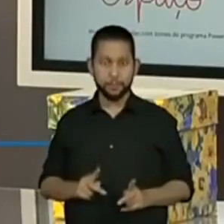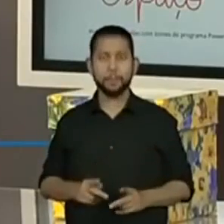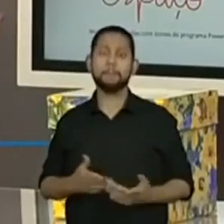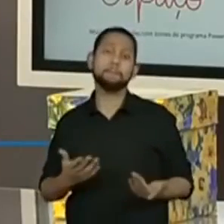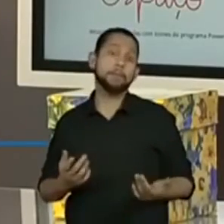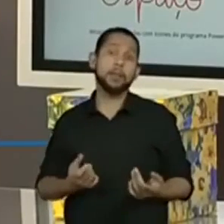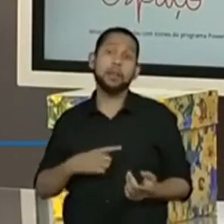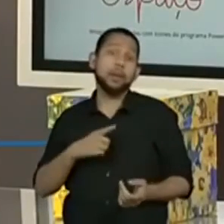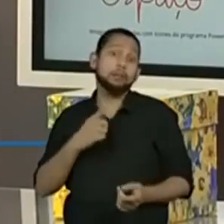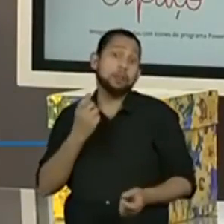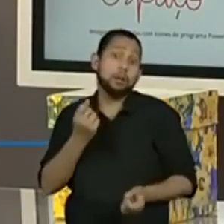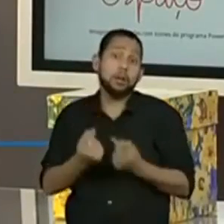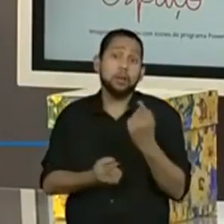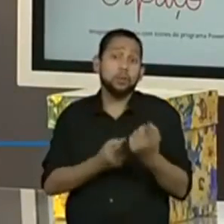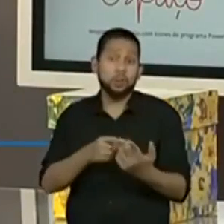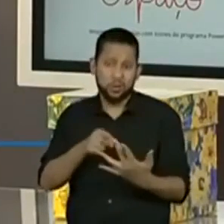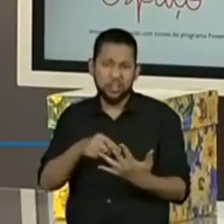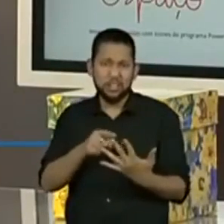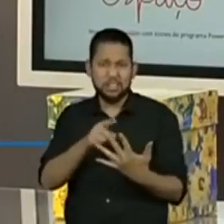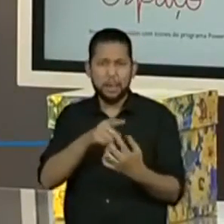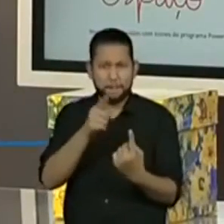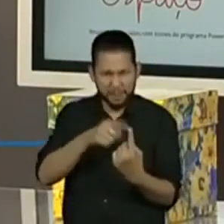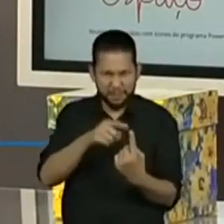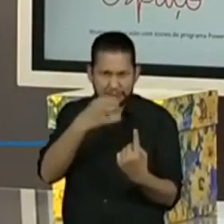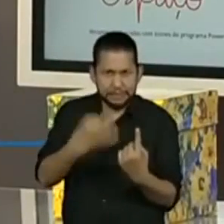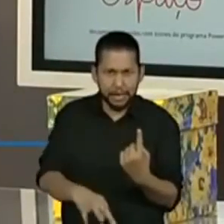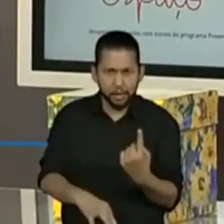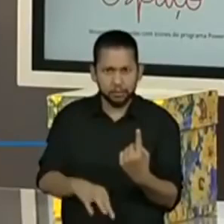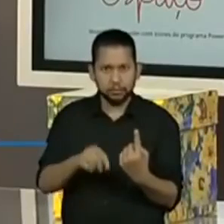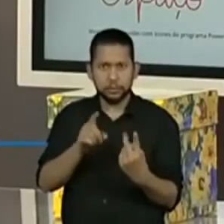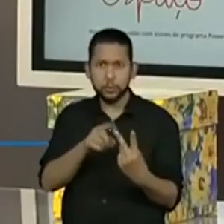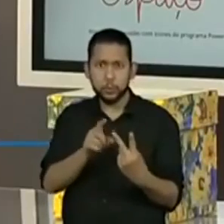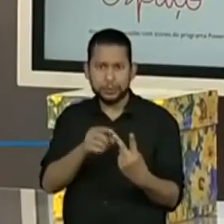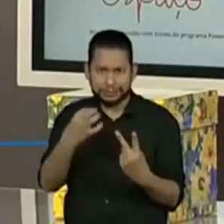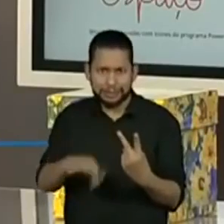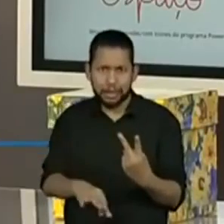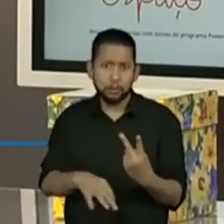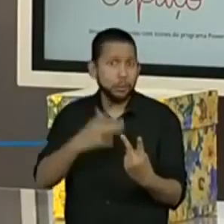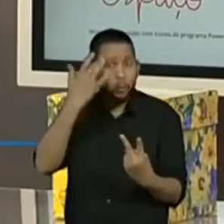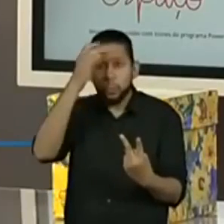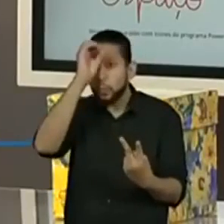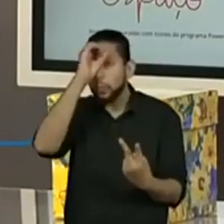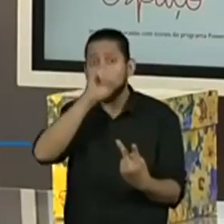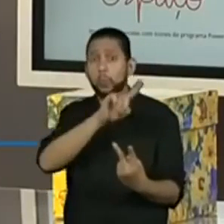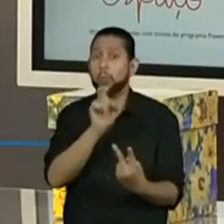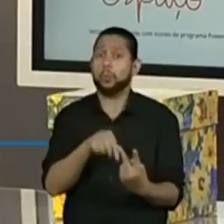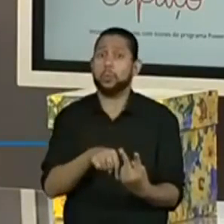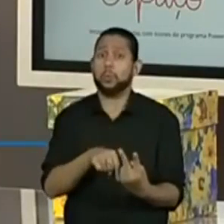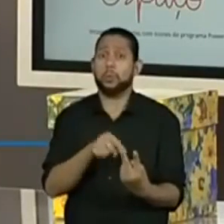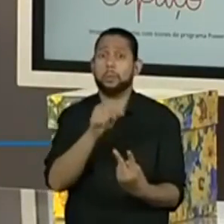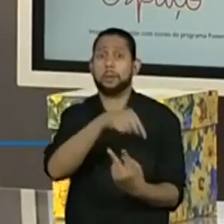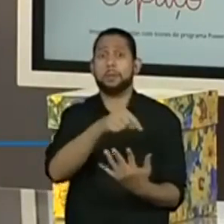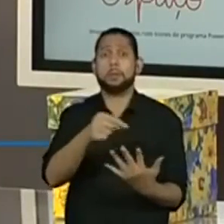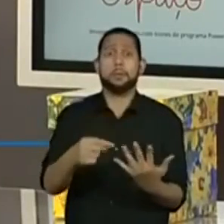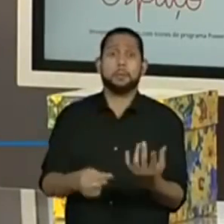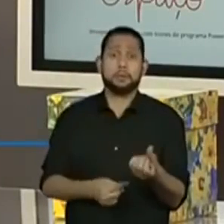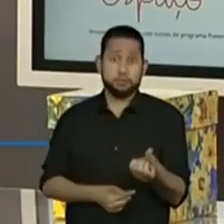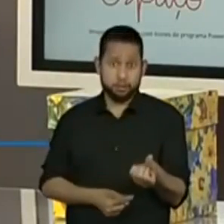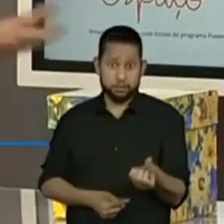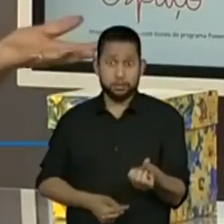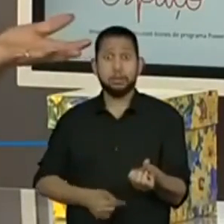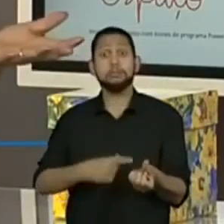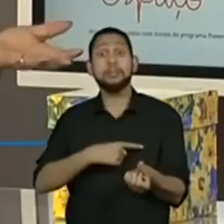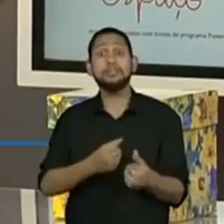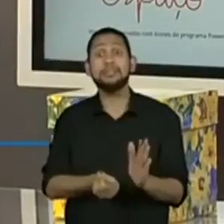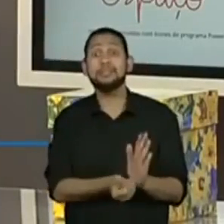Ele é um evento aleatório porque a gente não consegue prever qual vai ser o resultado. E o espaço amostral é seis, porque temos seis possibilidades,